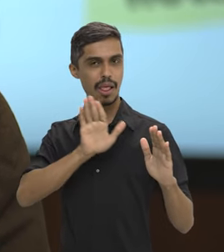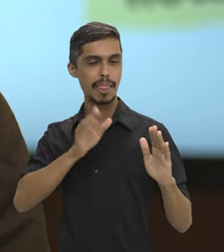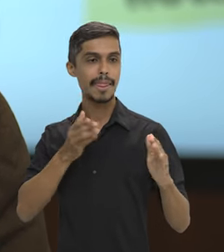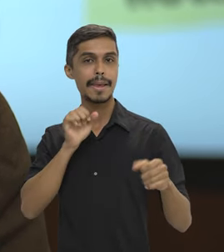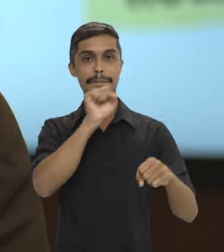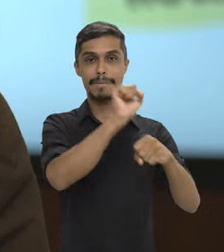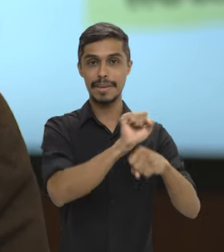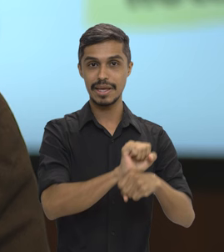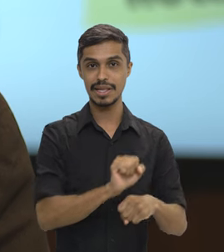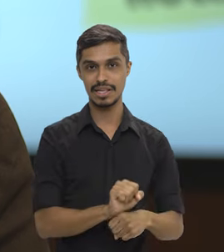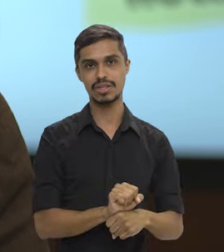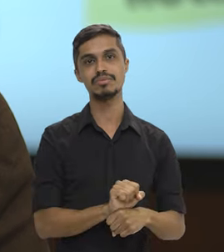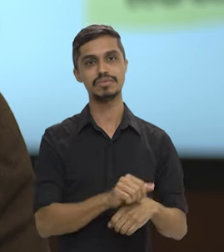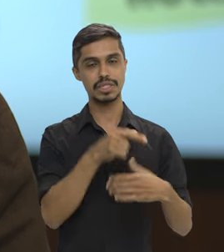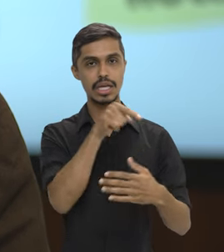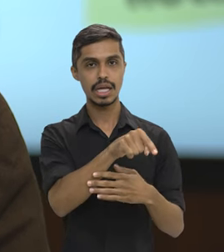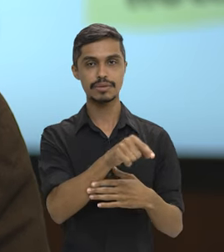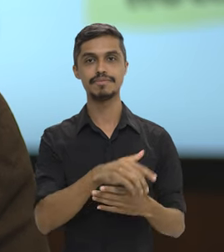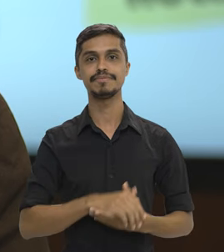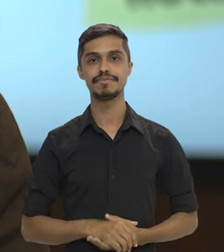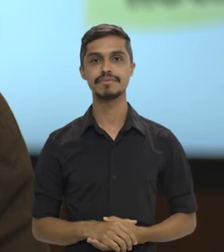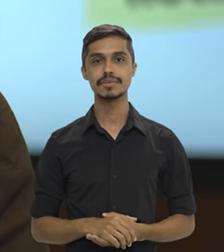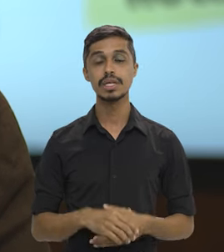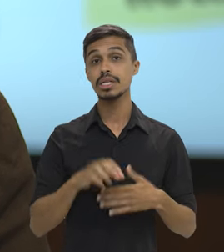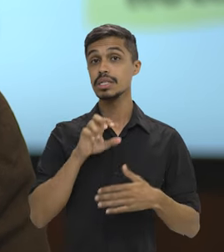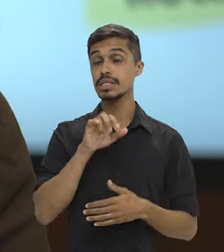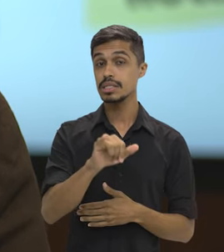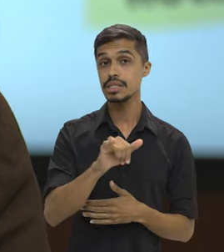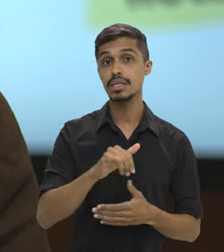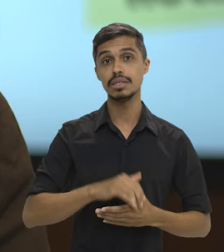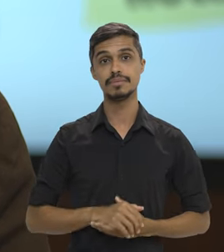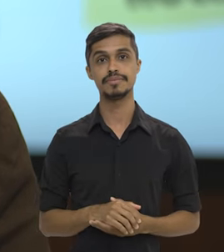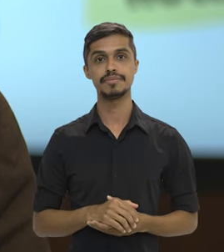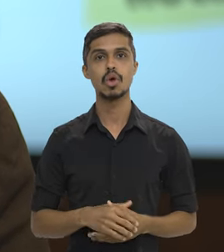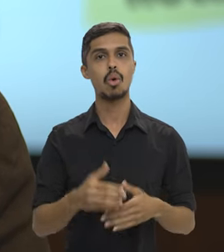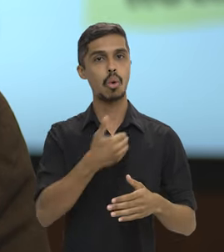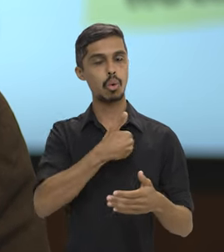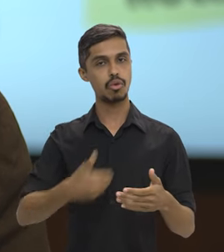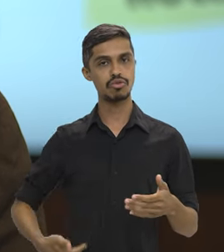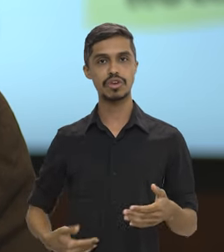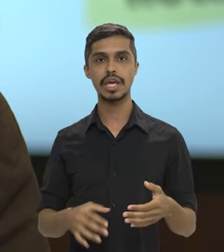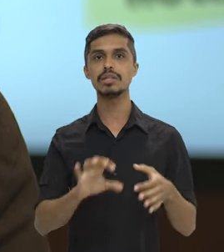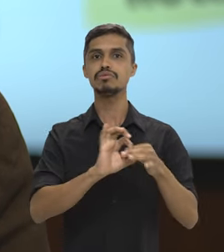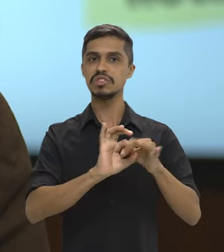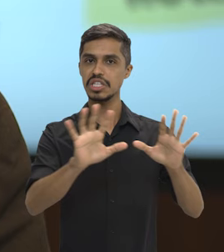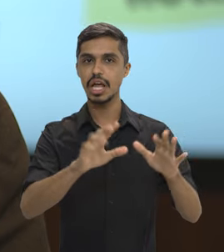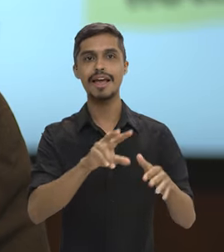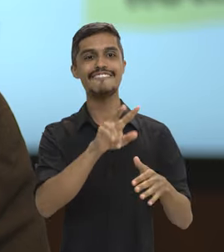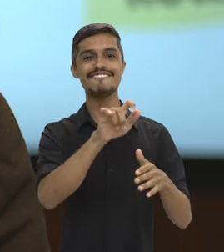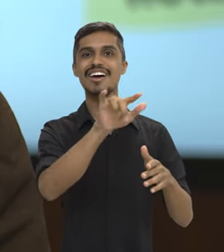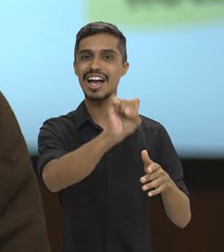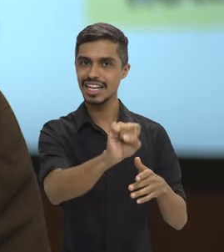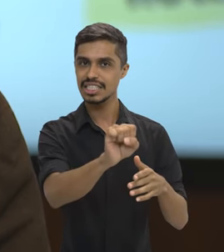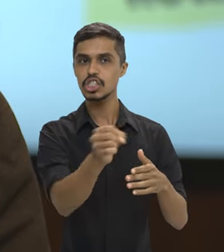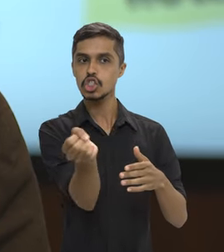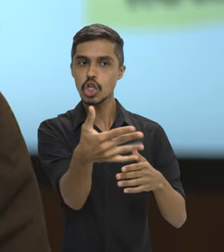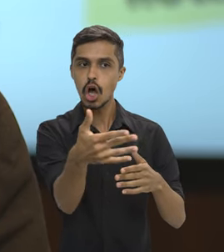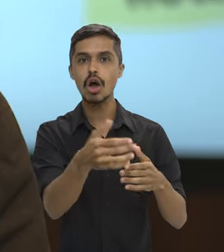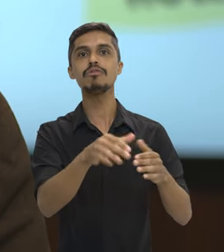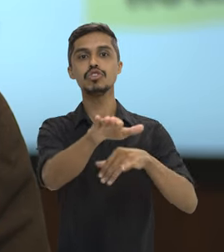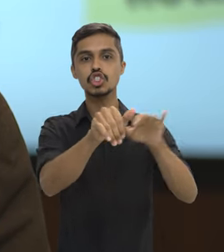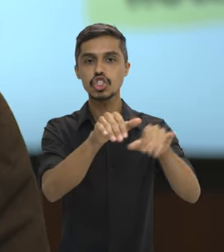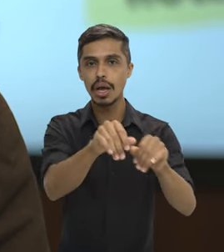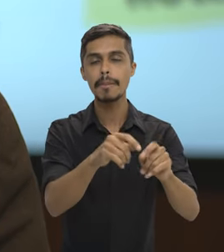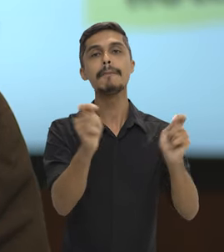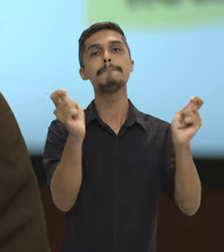aprovados, eles ficam nessa lista aguardando. caso o governo autorize novas vagas, eles vão